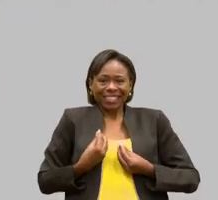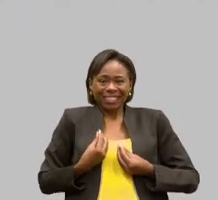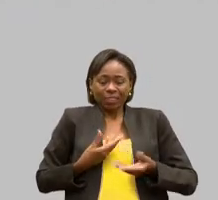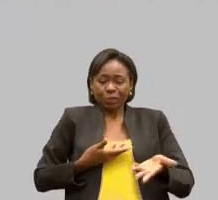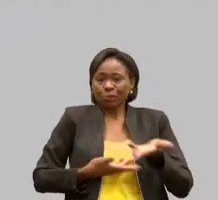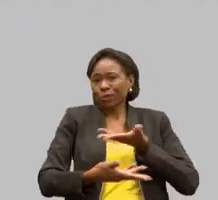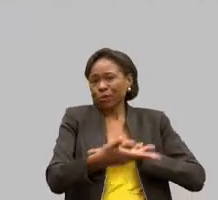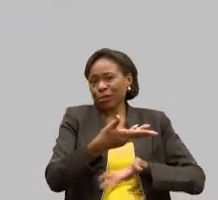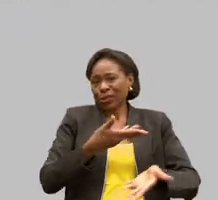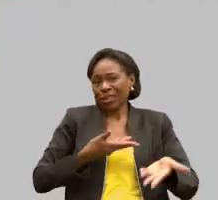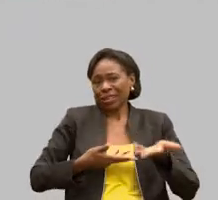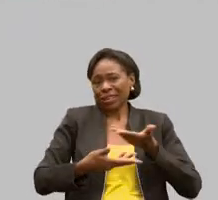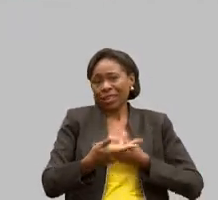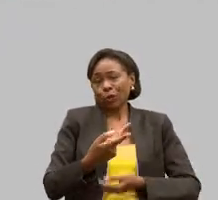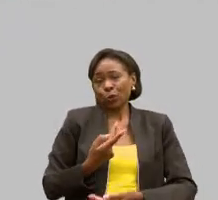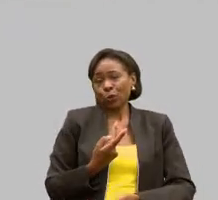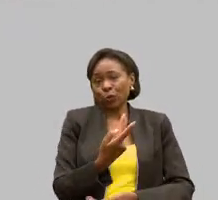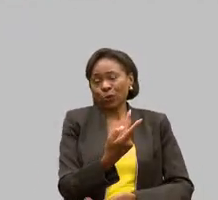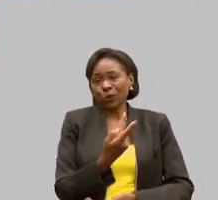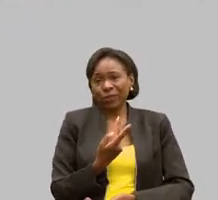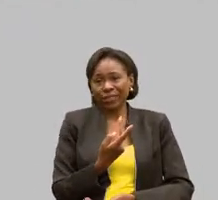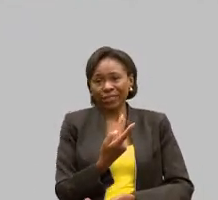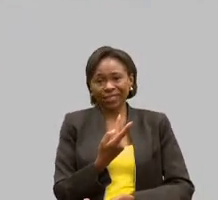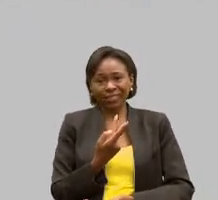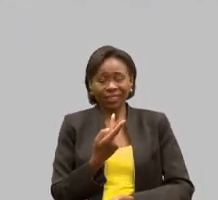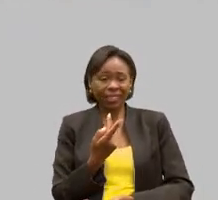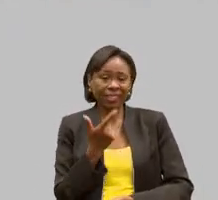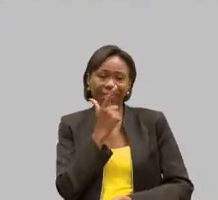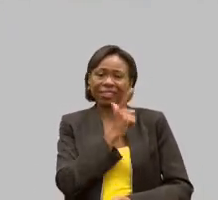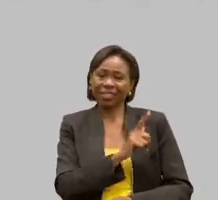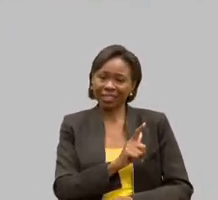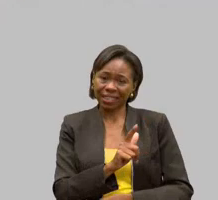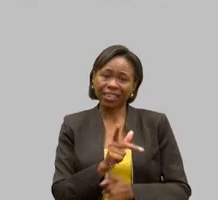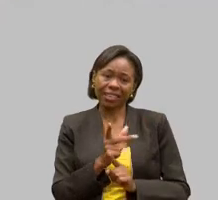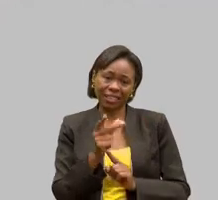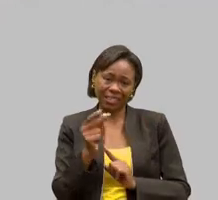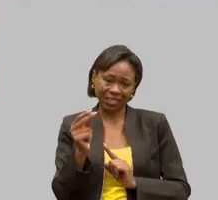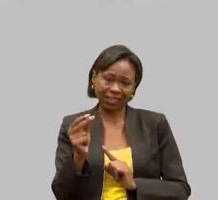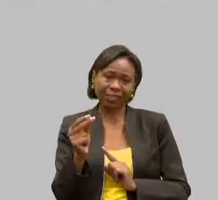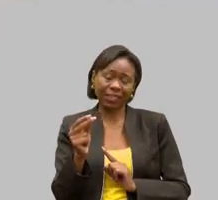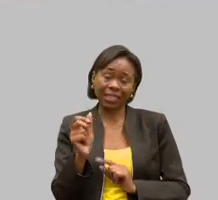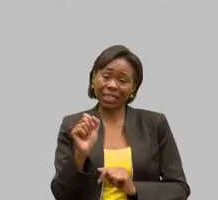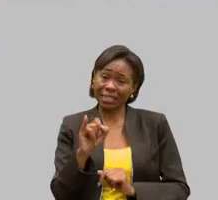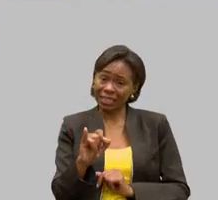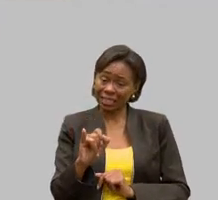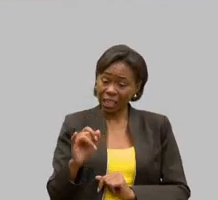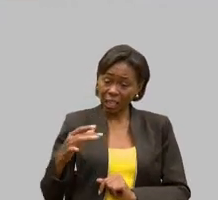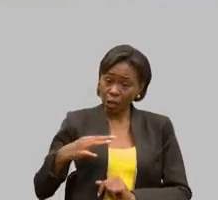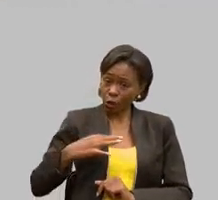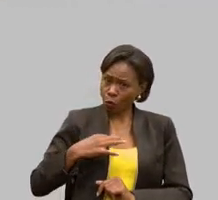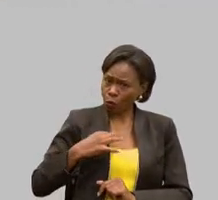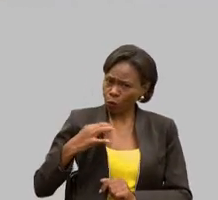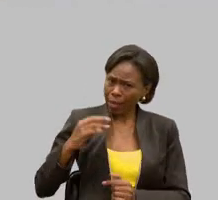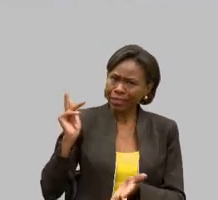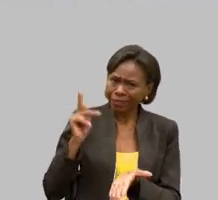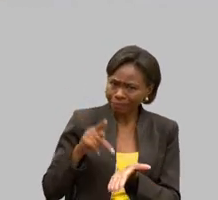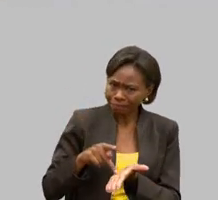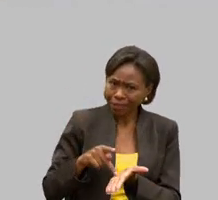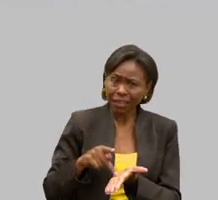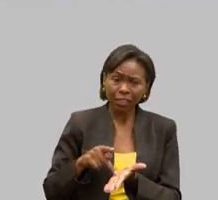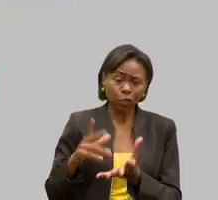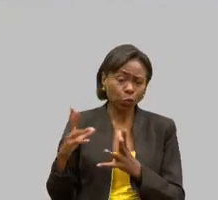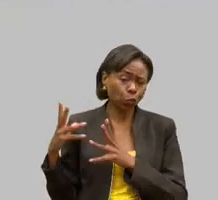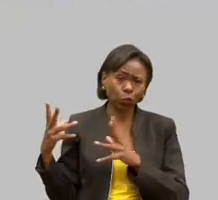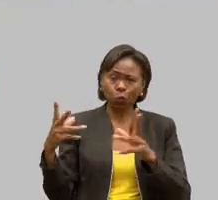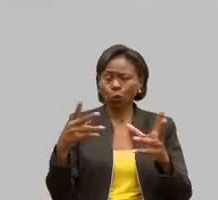ganham. Quando é voluntário de verdade, todo mundo sai ganhando. Aquela grecha que ele pôs, mistura